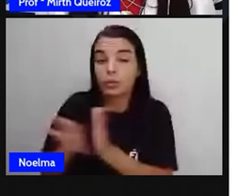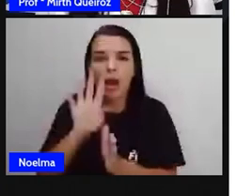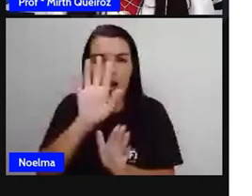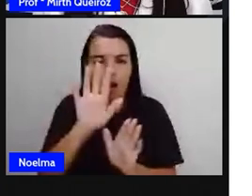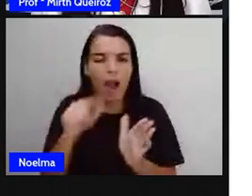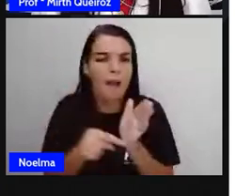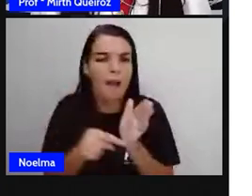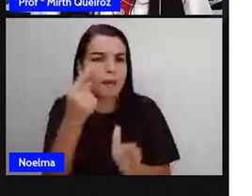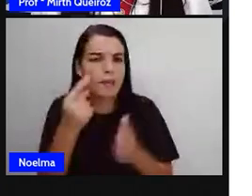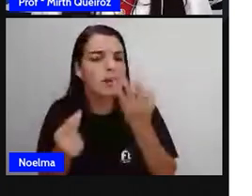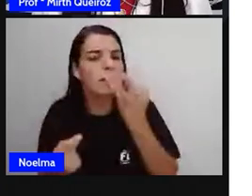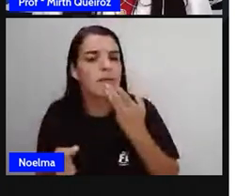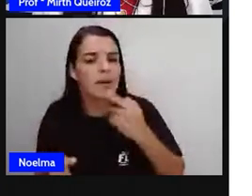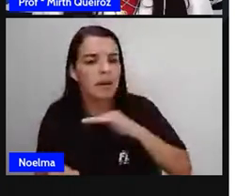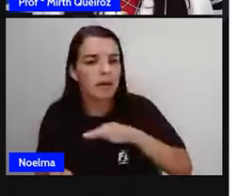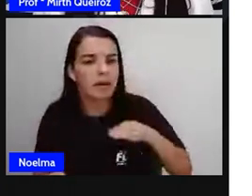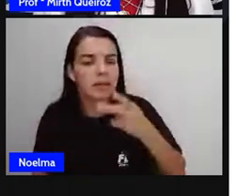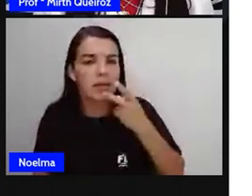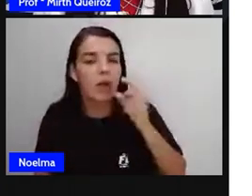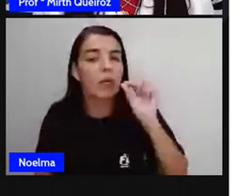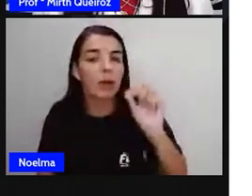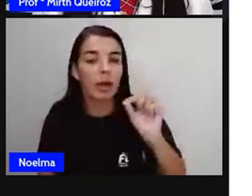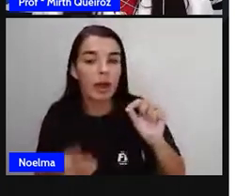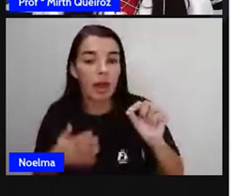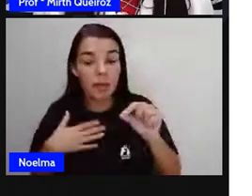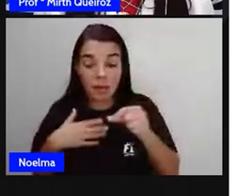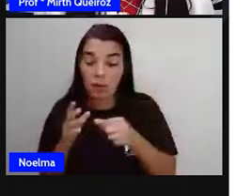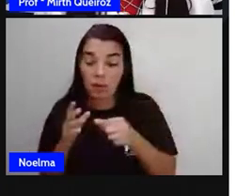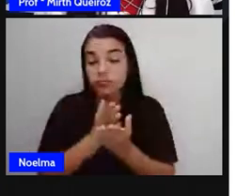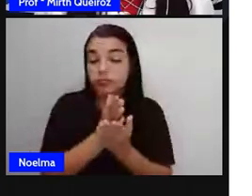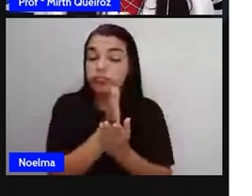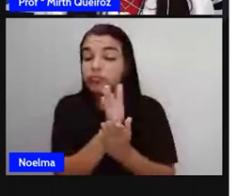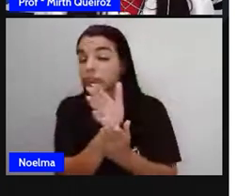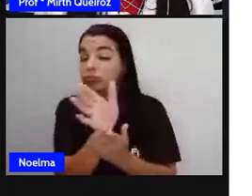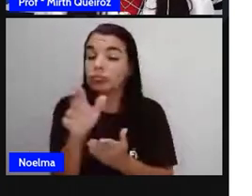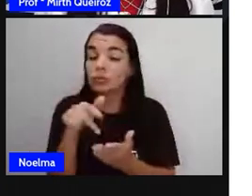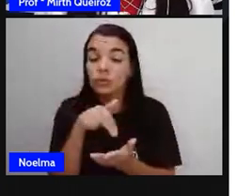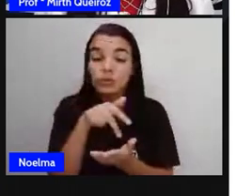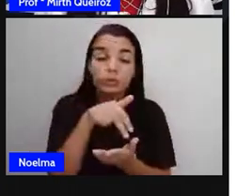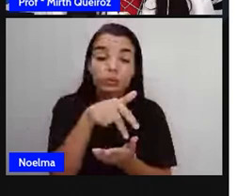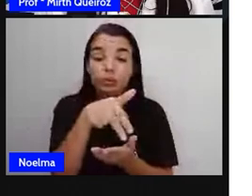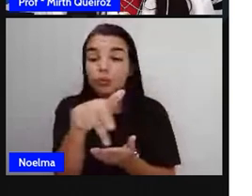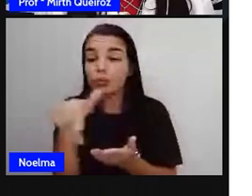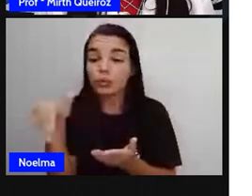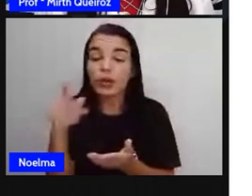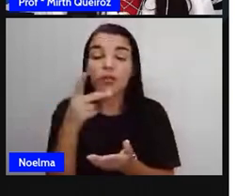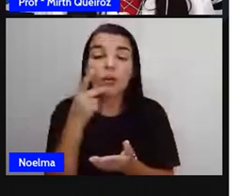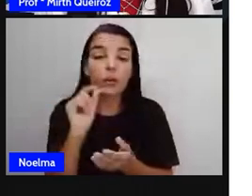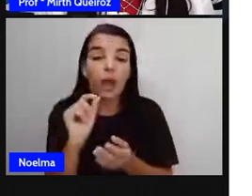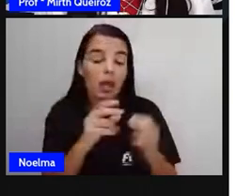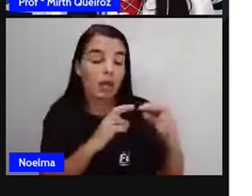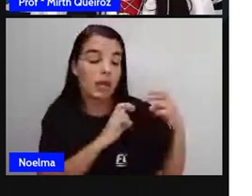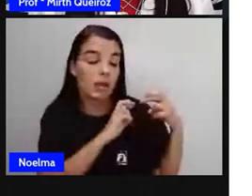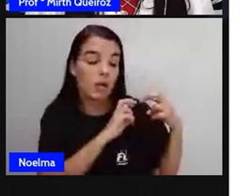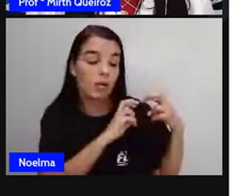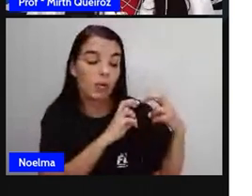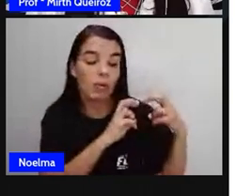disse assim, ó. Eu fiz um caminho onde a pessoa tinha que sair do metrô da Rua da Magia.